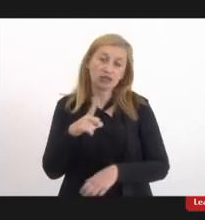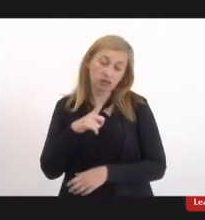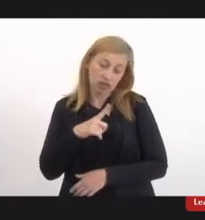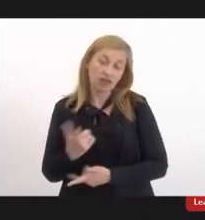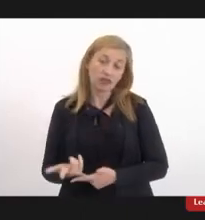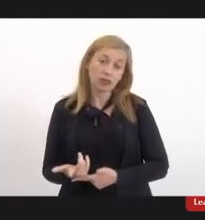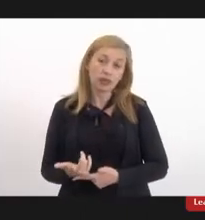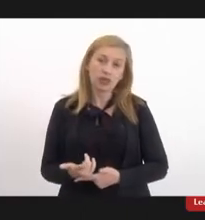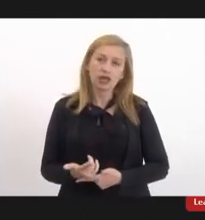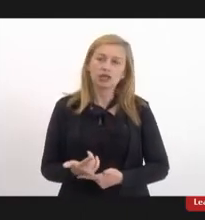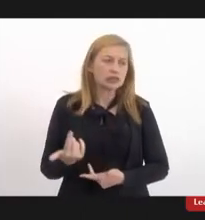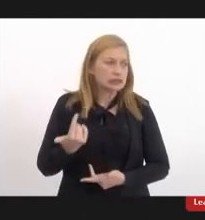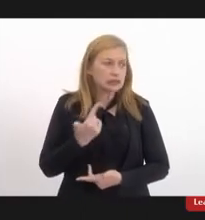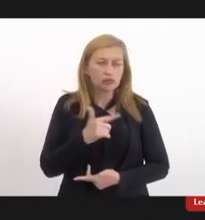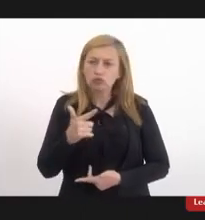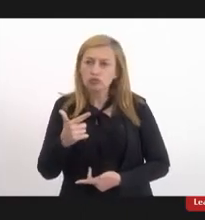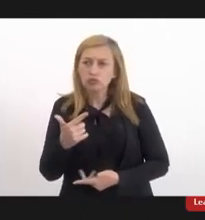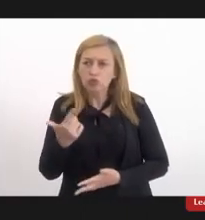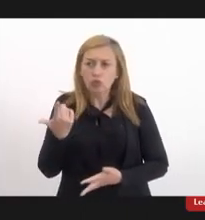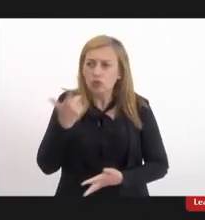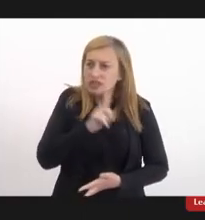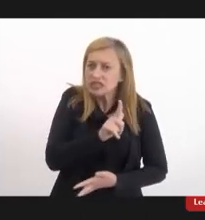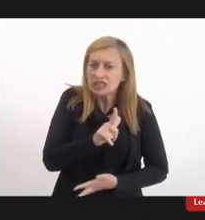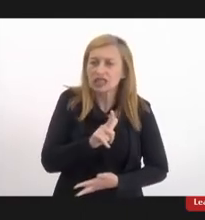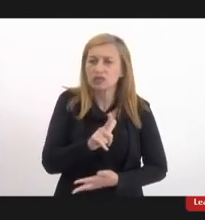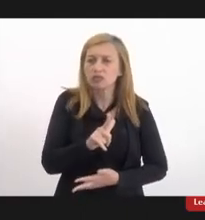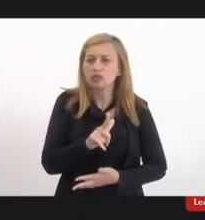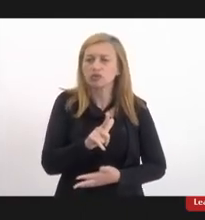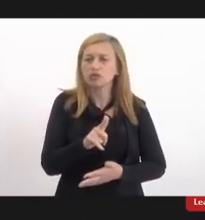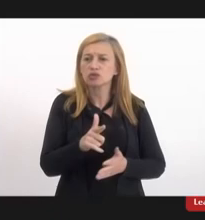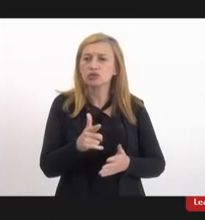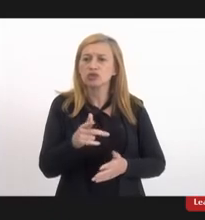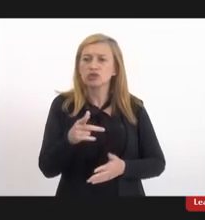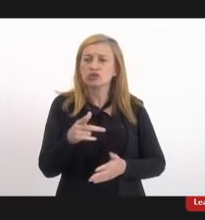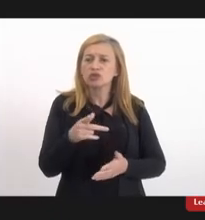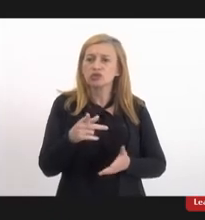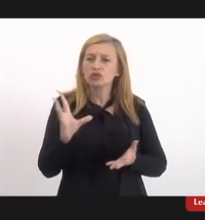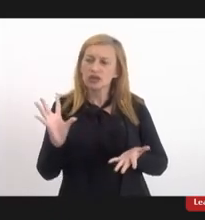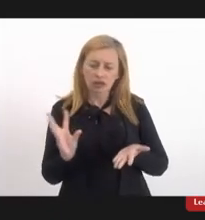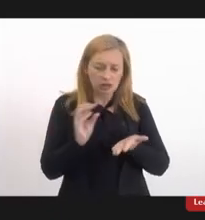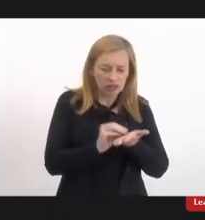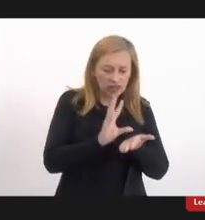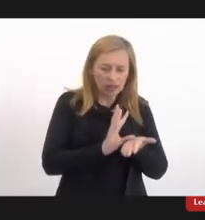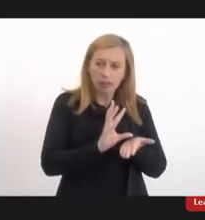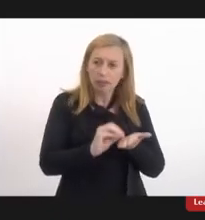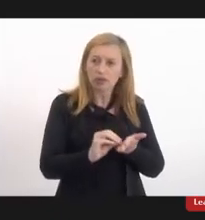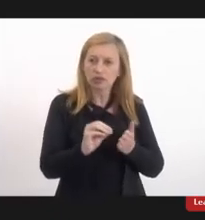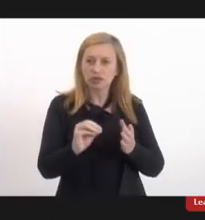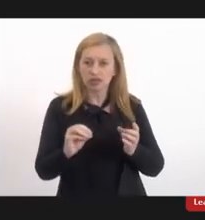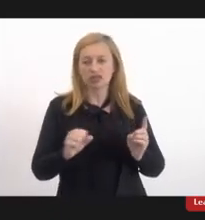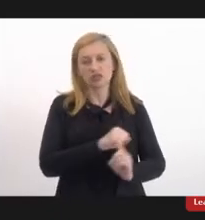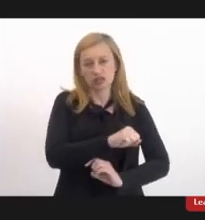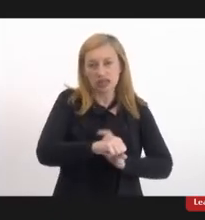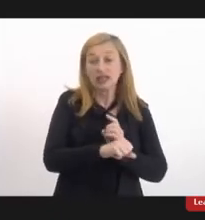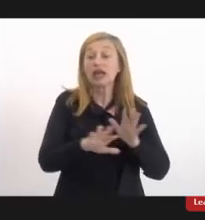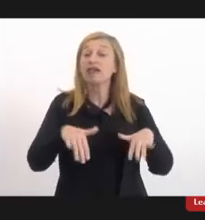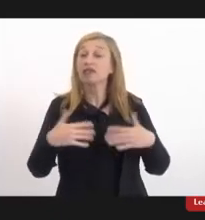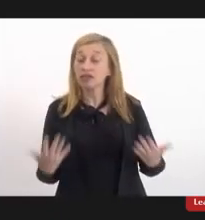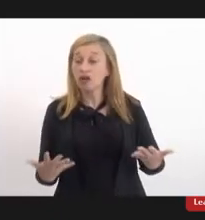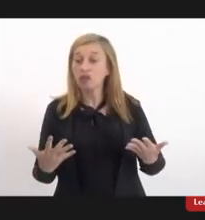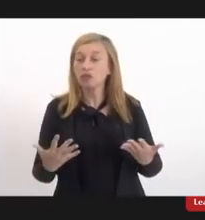né, a gente não consegue colocar essa questão na pauta da sociedade. Então,